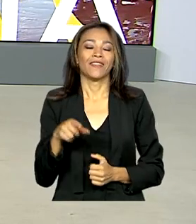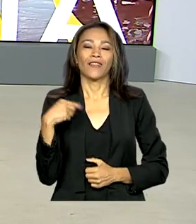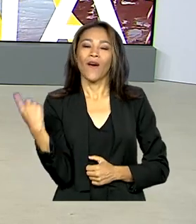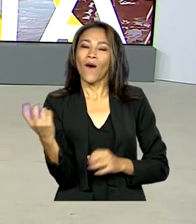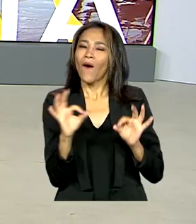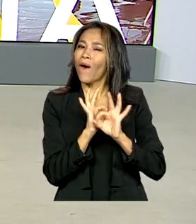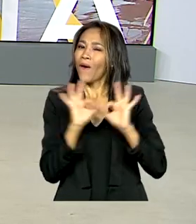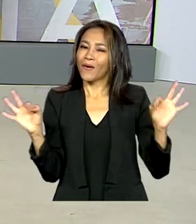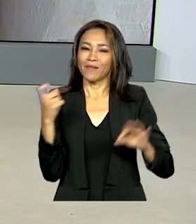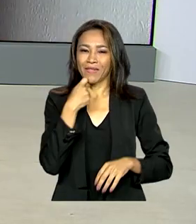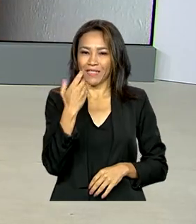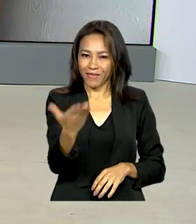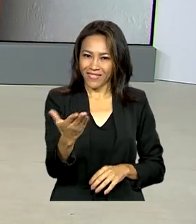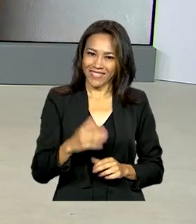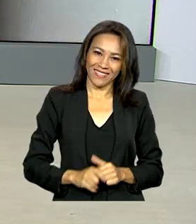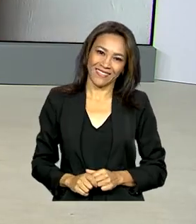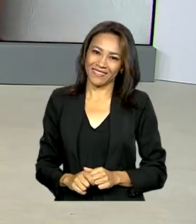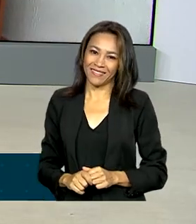ótima sexta-feira para você.